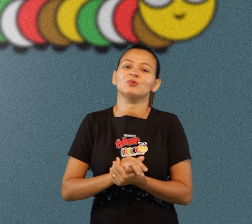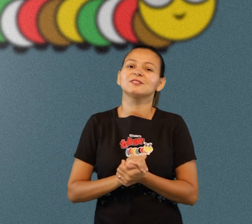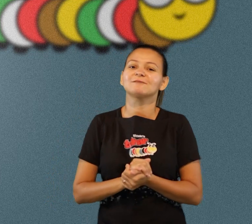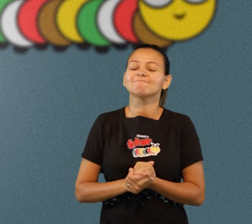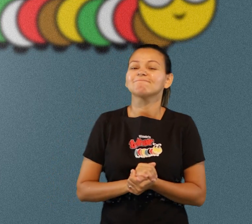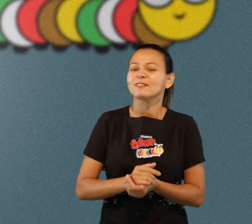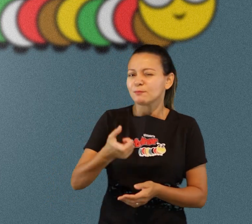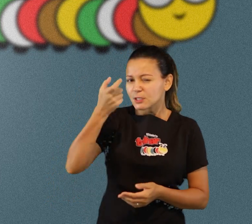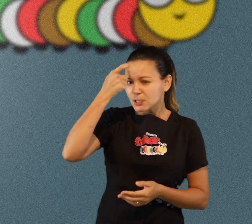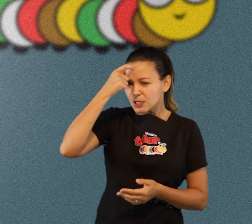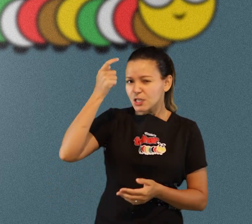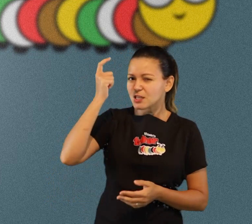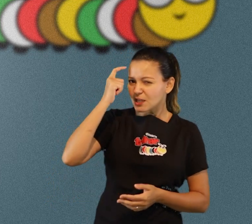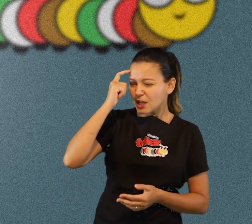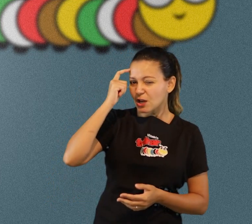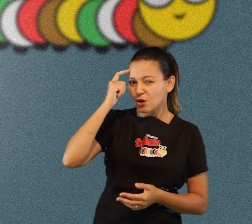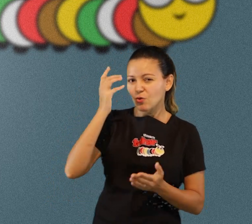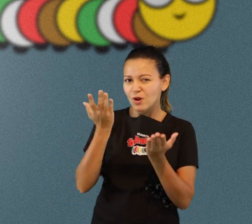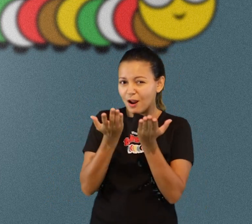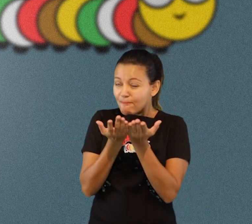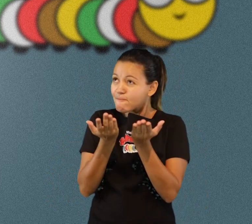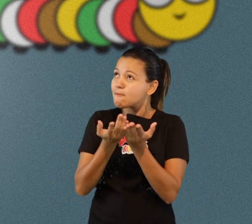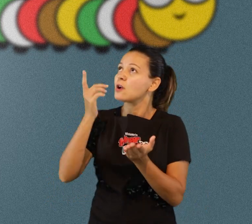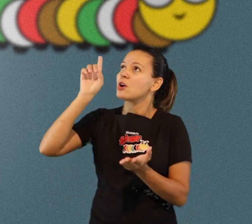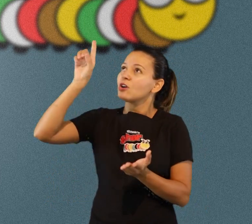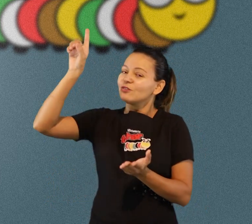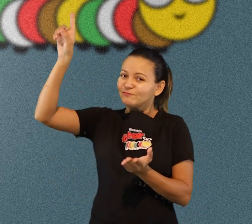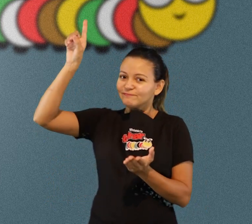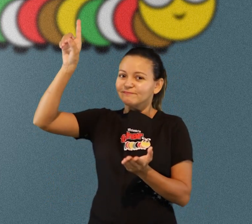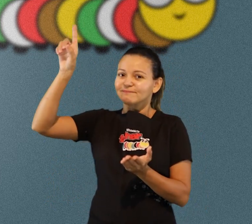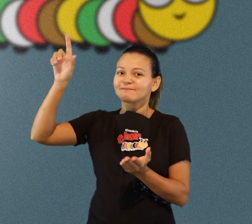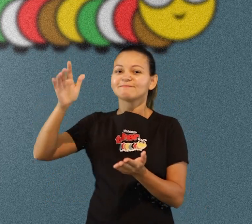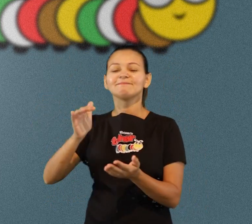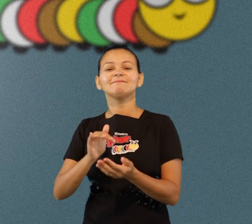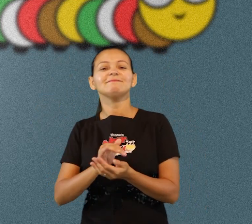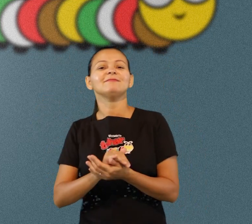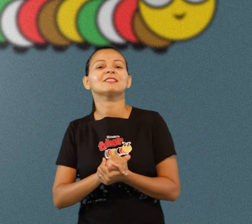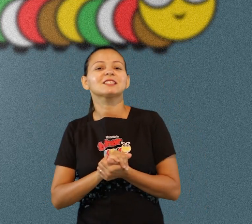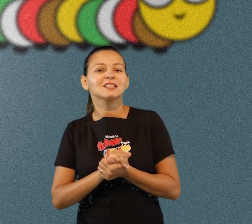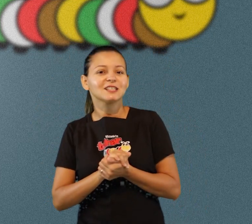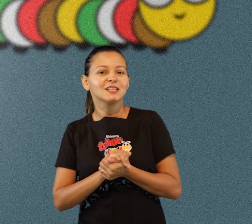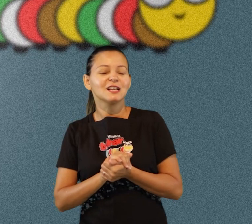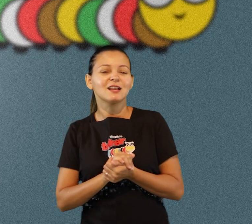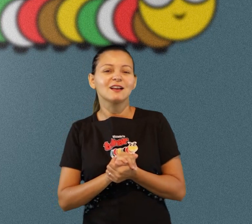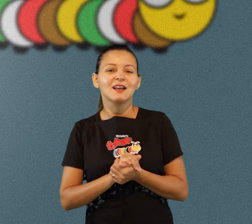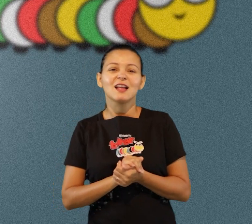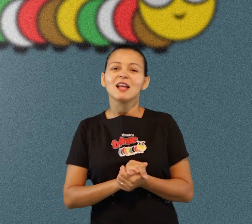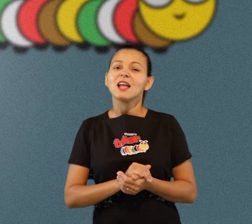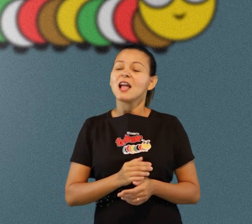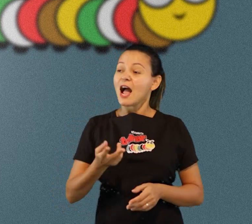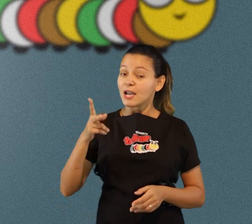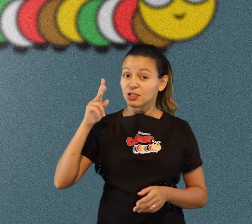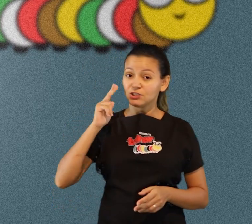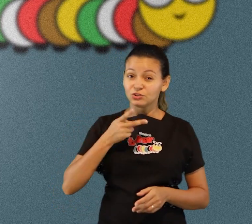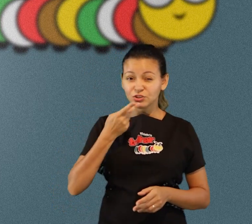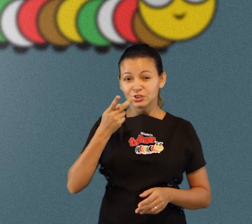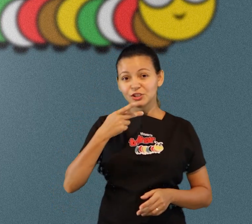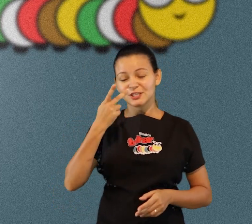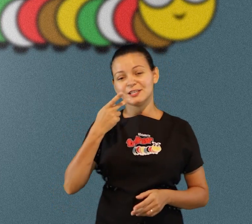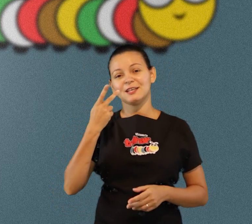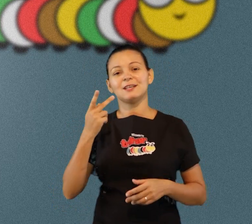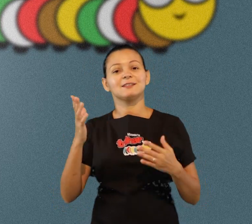fala sobre isso está lá em 2ª 3ª salonicense 5 no versículo 18 a